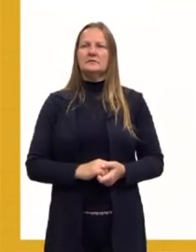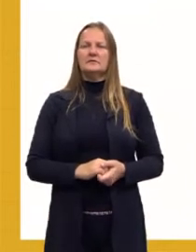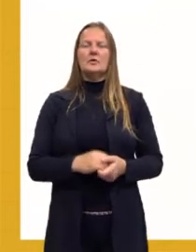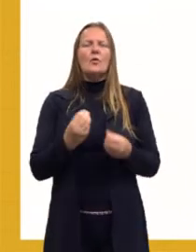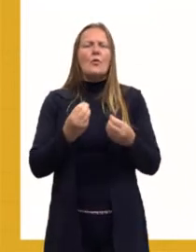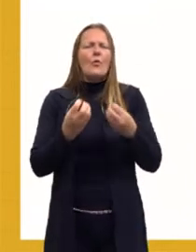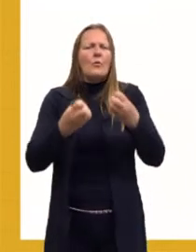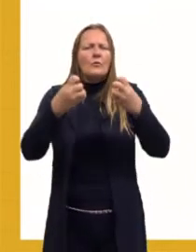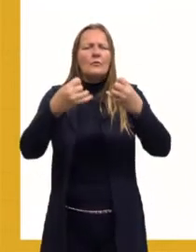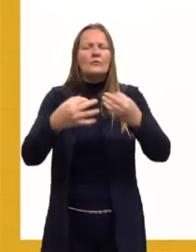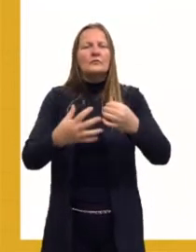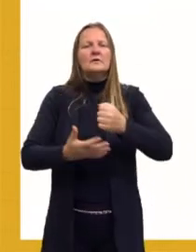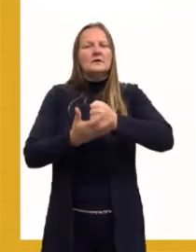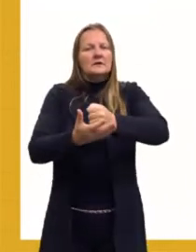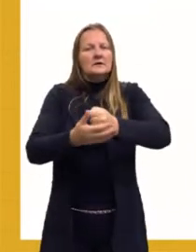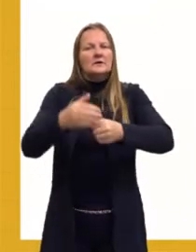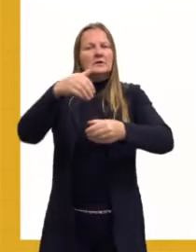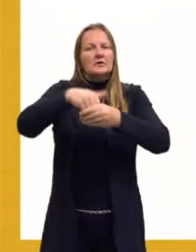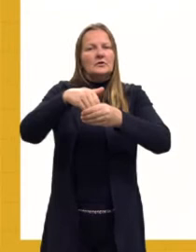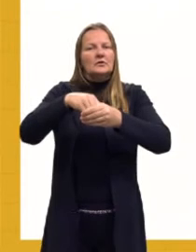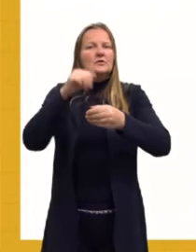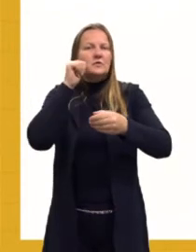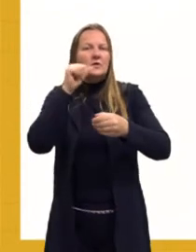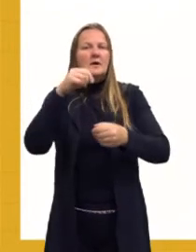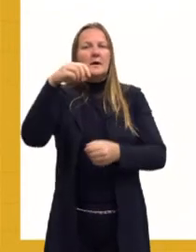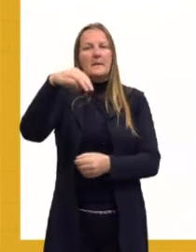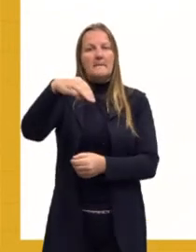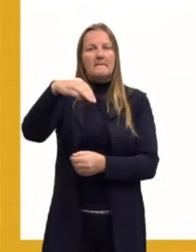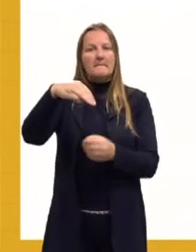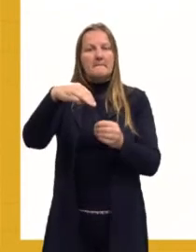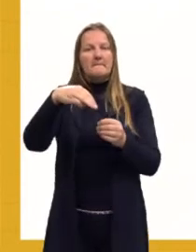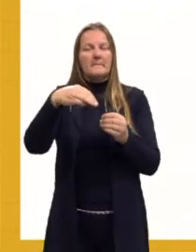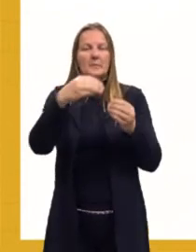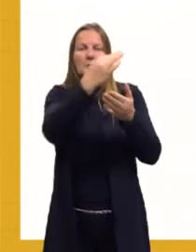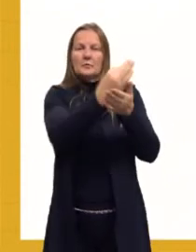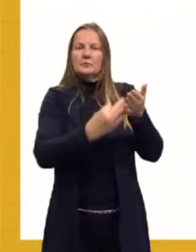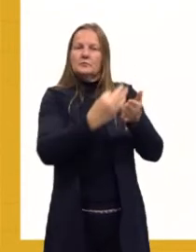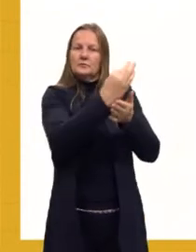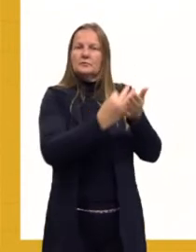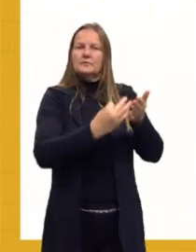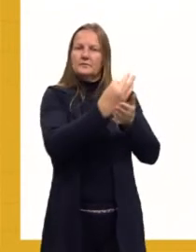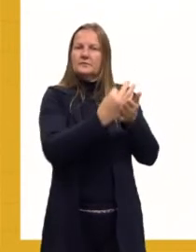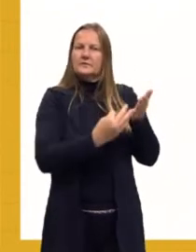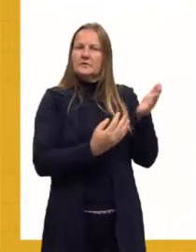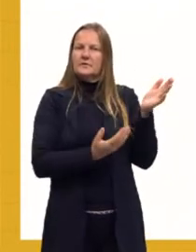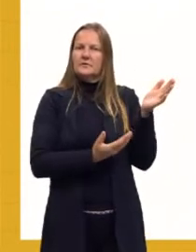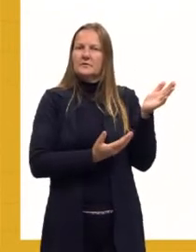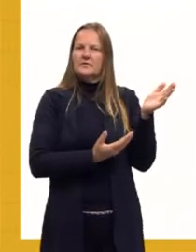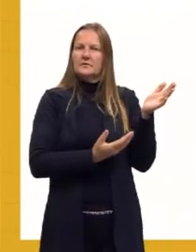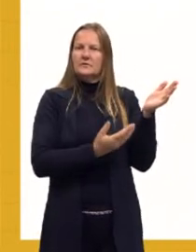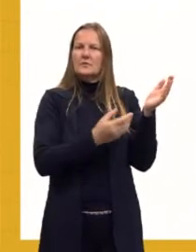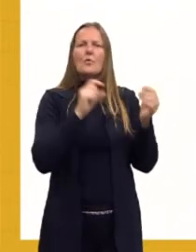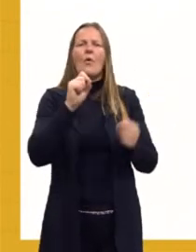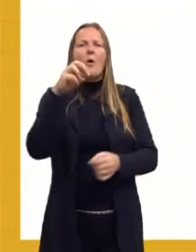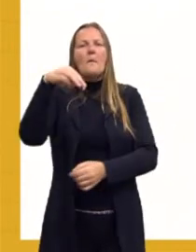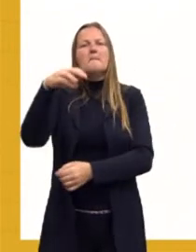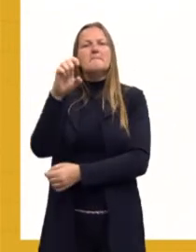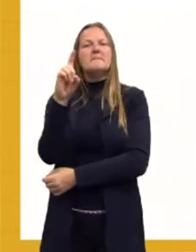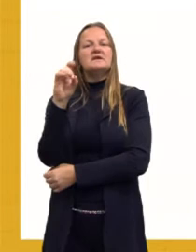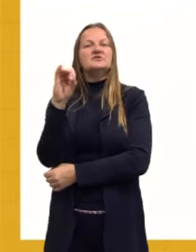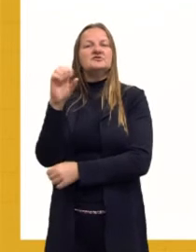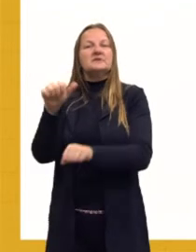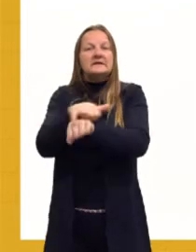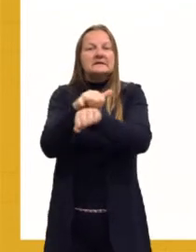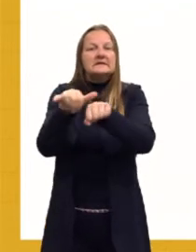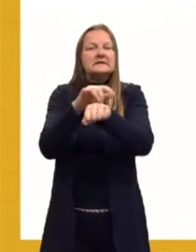contribuíram para a efetivação da medida mencionada no texto foi... Então, vamos ver qual que é a medida que é mencionada